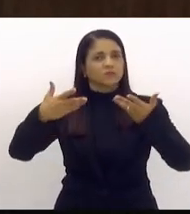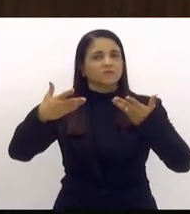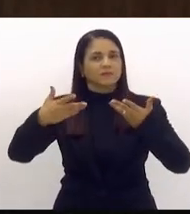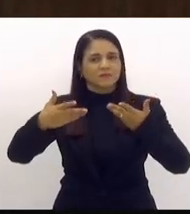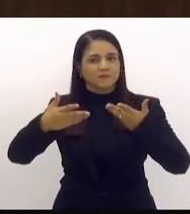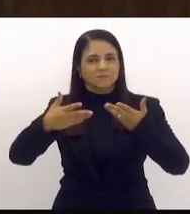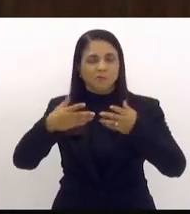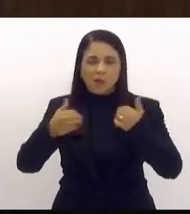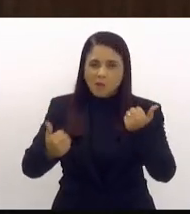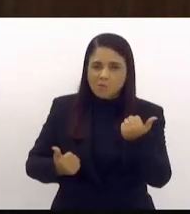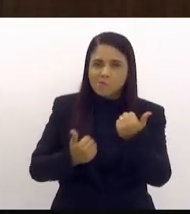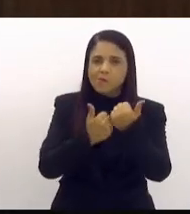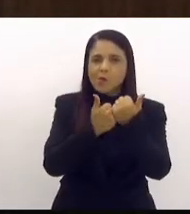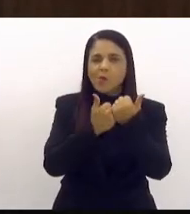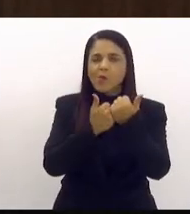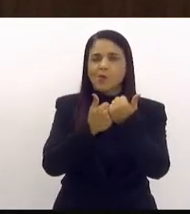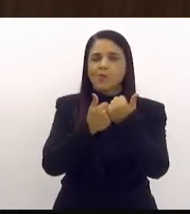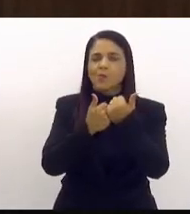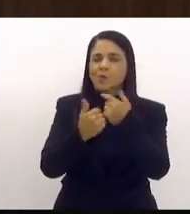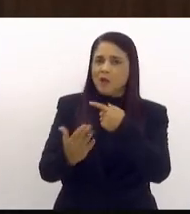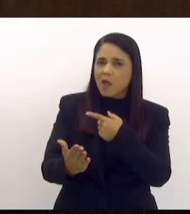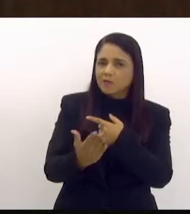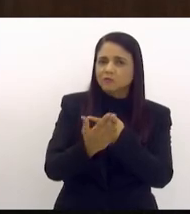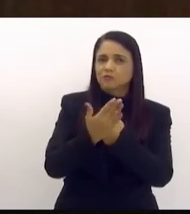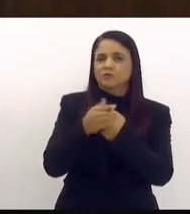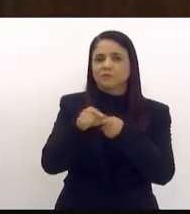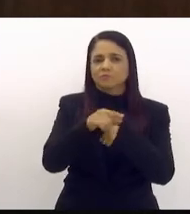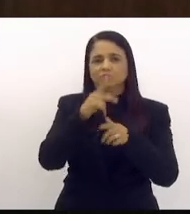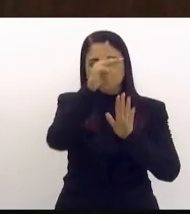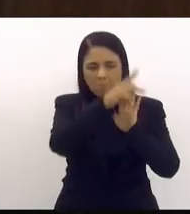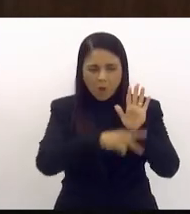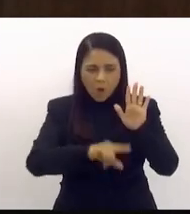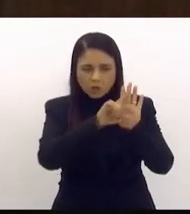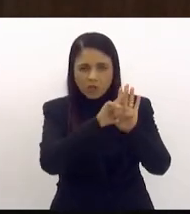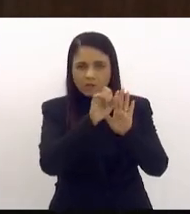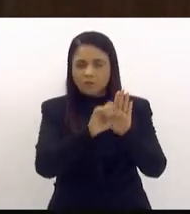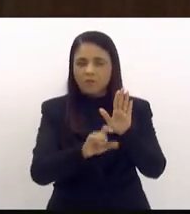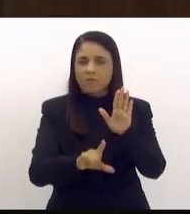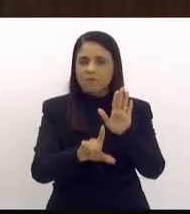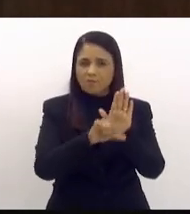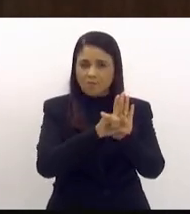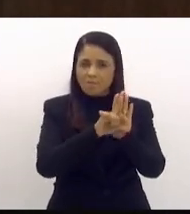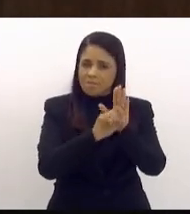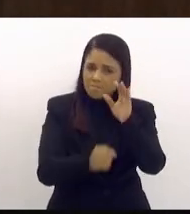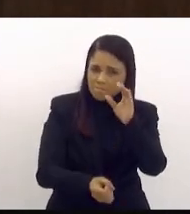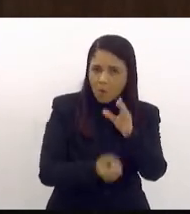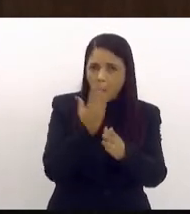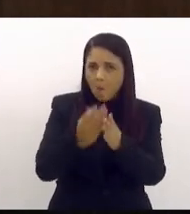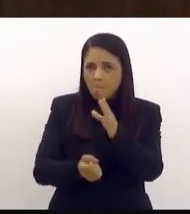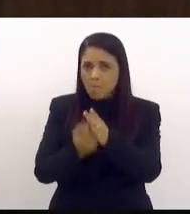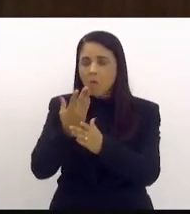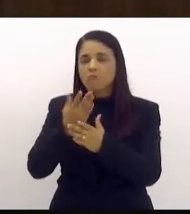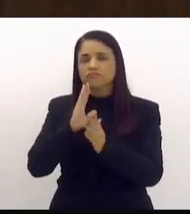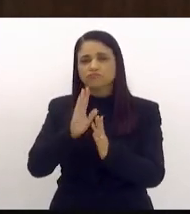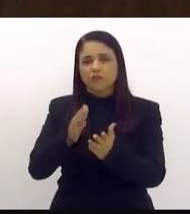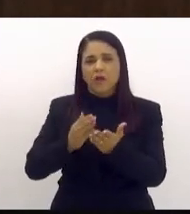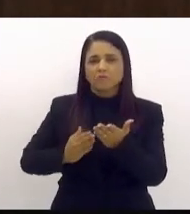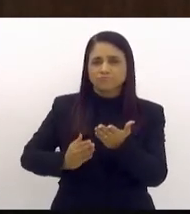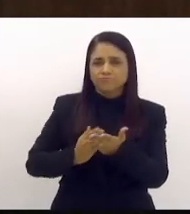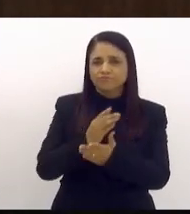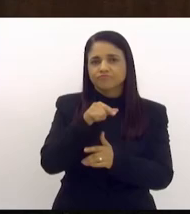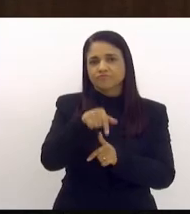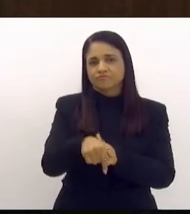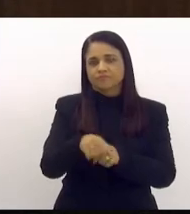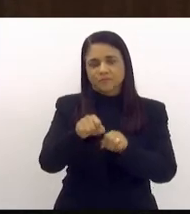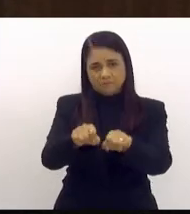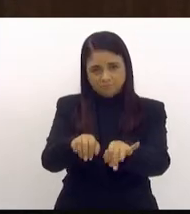colaboração e contribuição que eles dão, com tantos projetos de leis, que já passaram, inclusive, pelo crivo